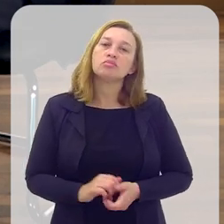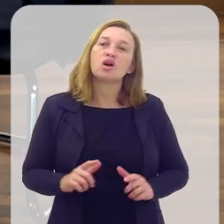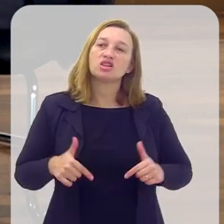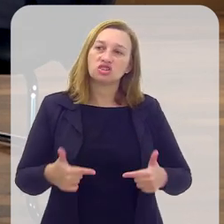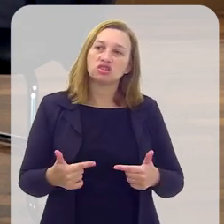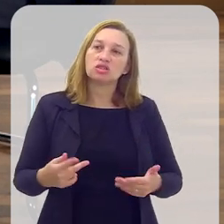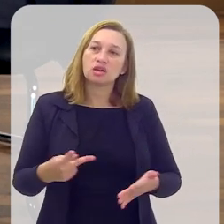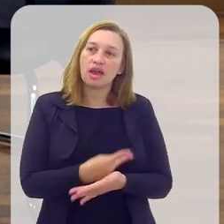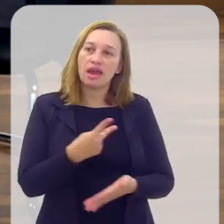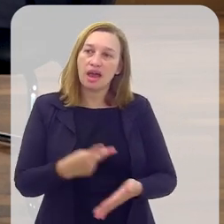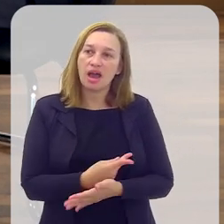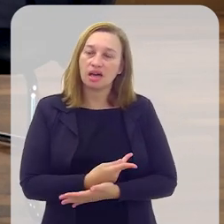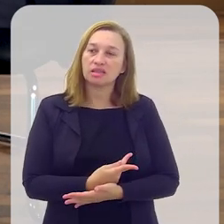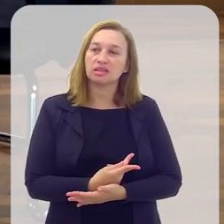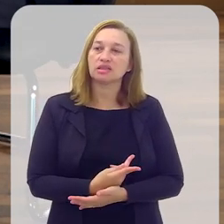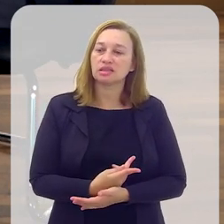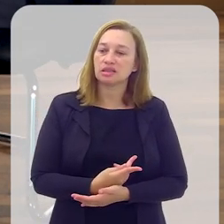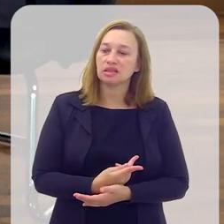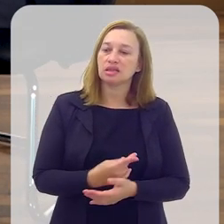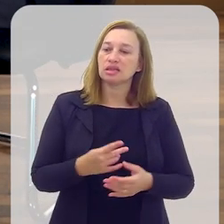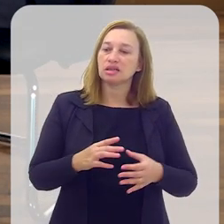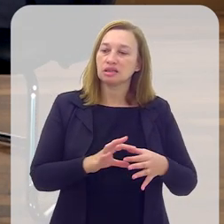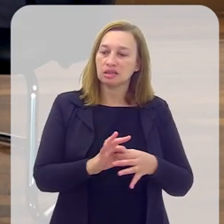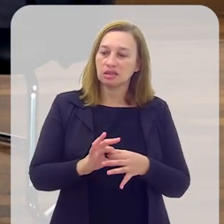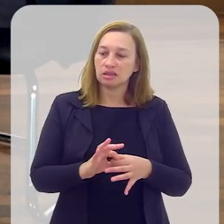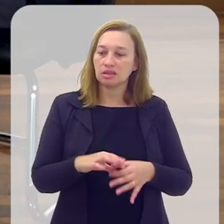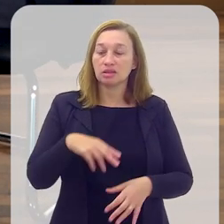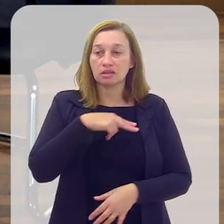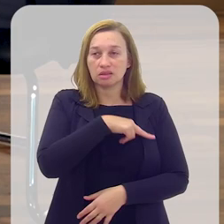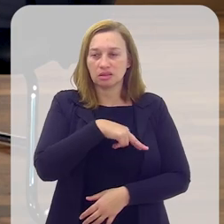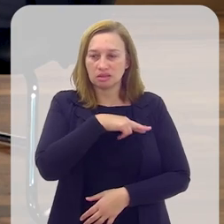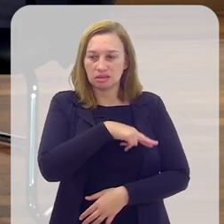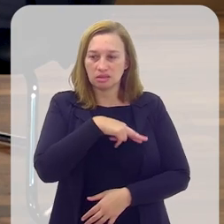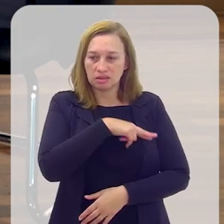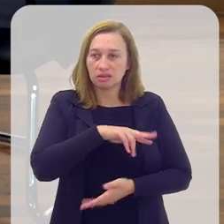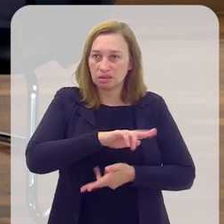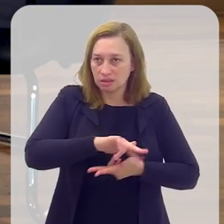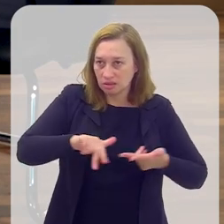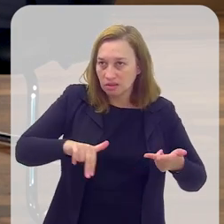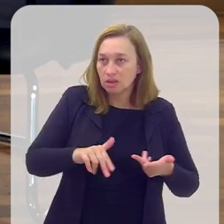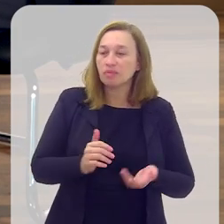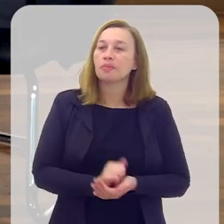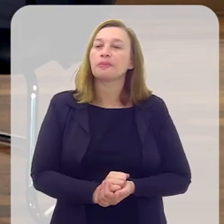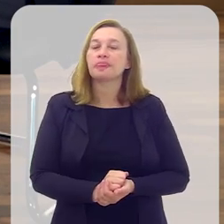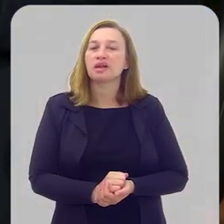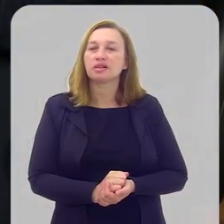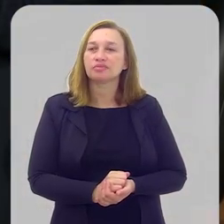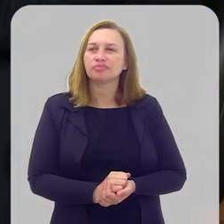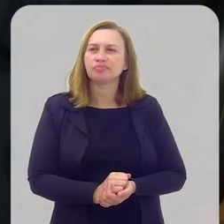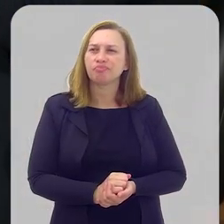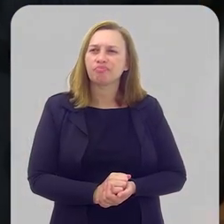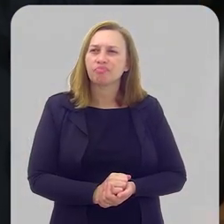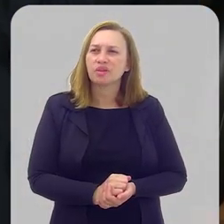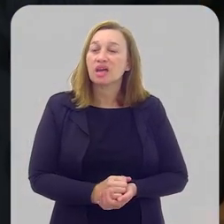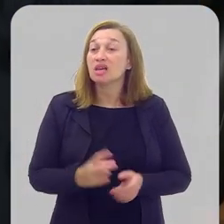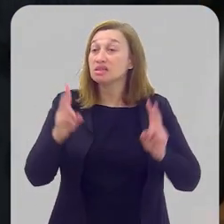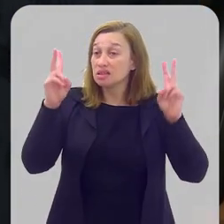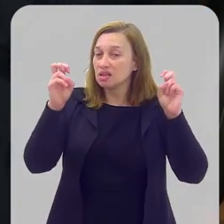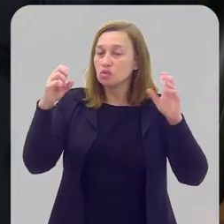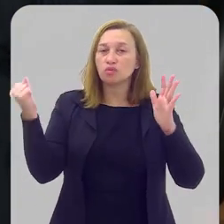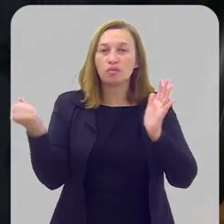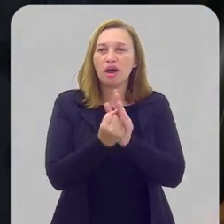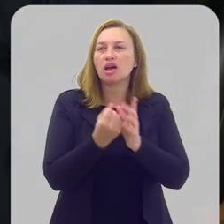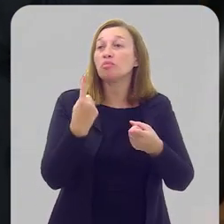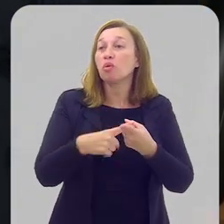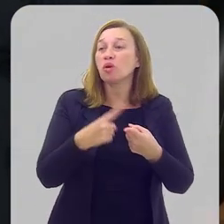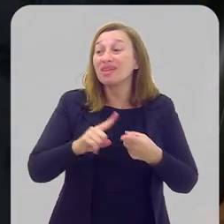ato ecumênico na Catedral da Sé, em São Paulo. E esse, eu só digo o seguinte, esse